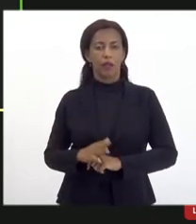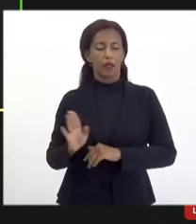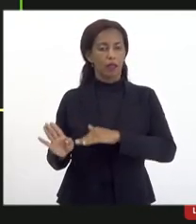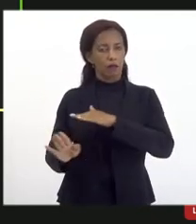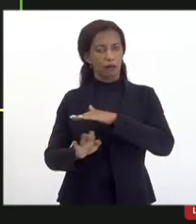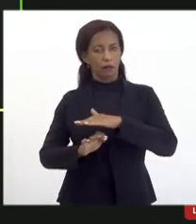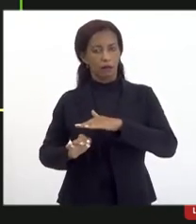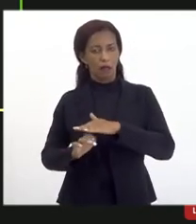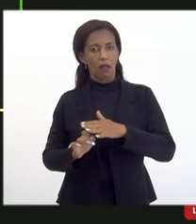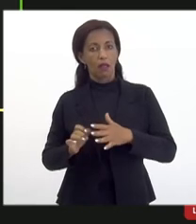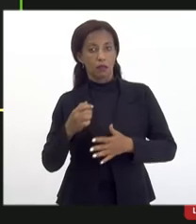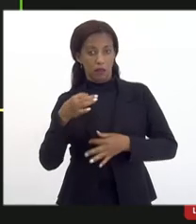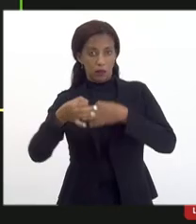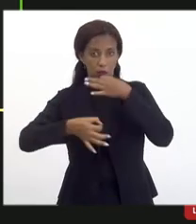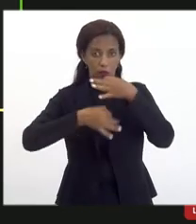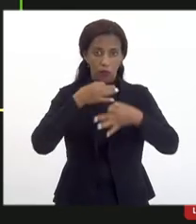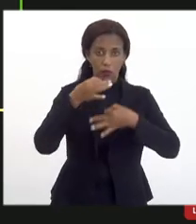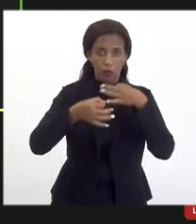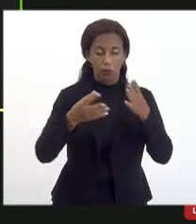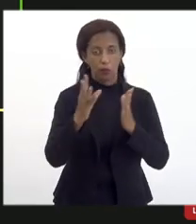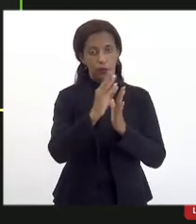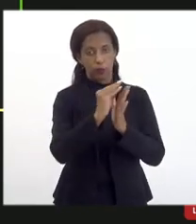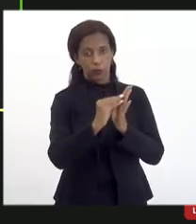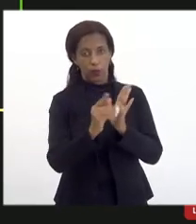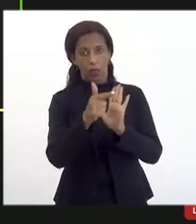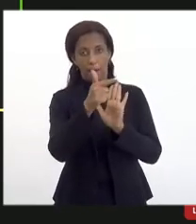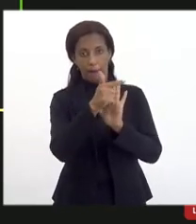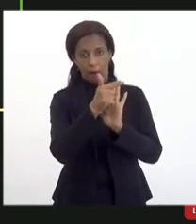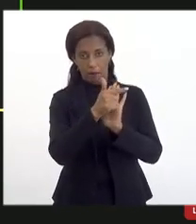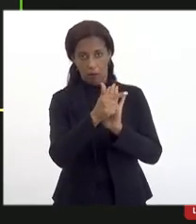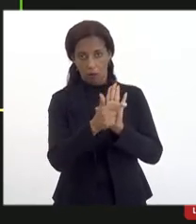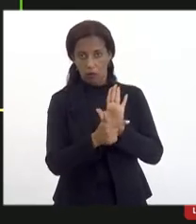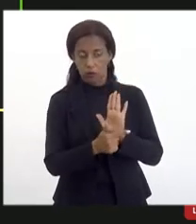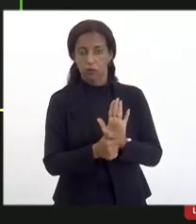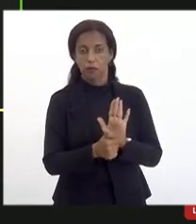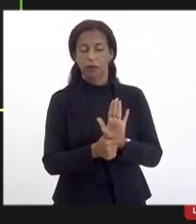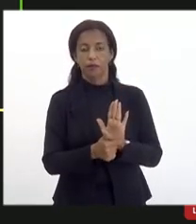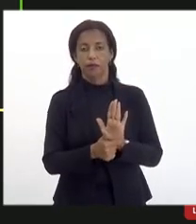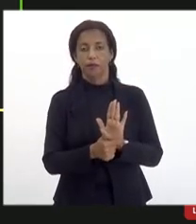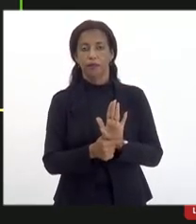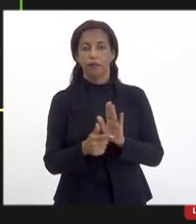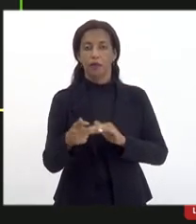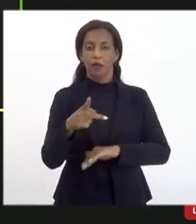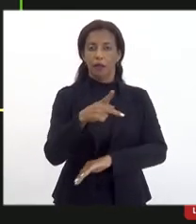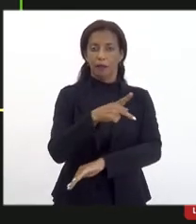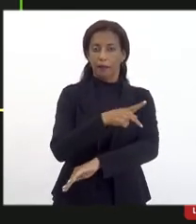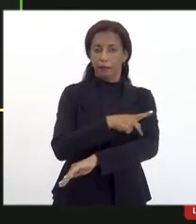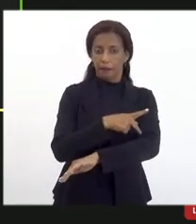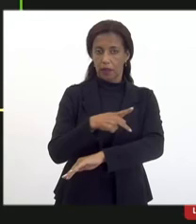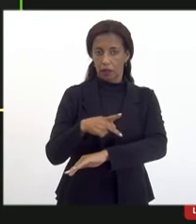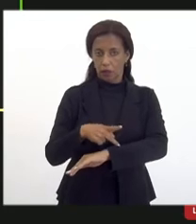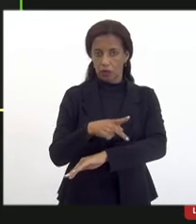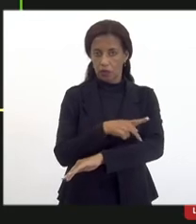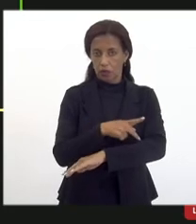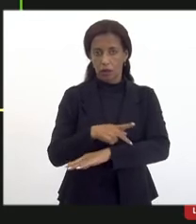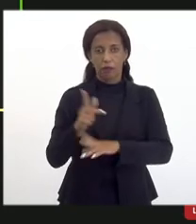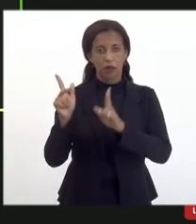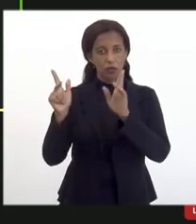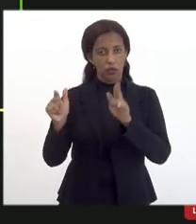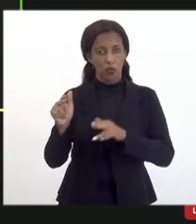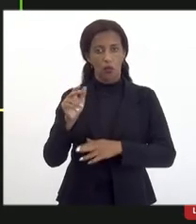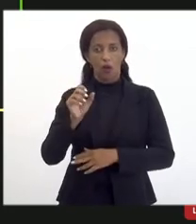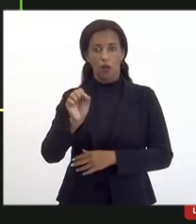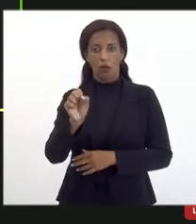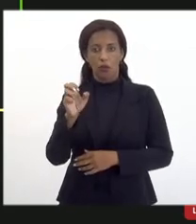são essas sugestões colocar as sugestões no papel pedagogicamente como sugeriu aí o seu Alberto